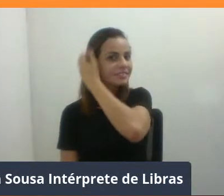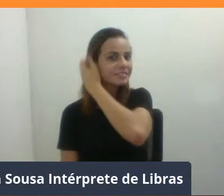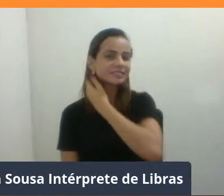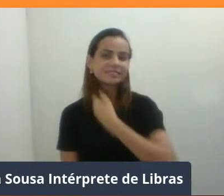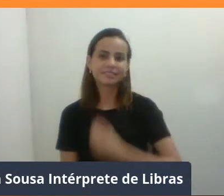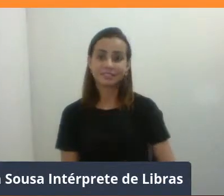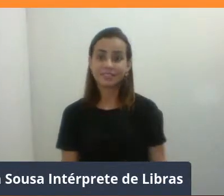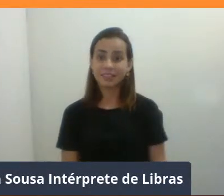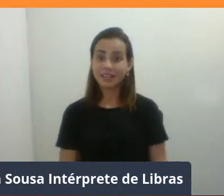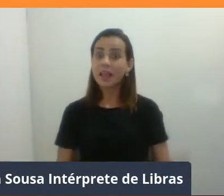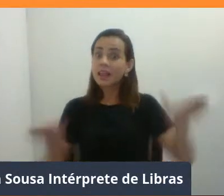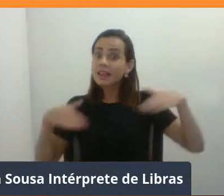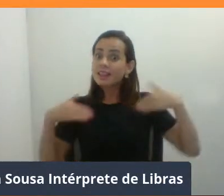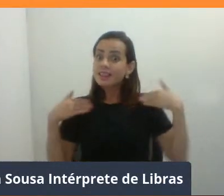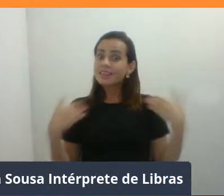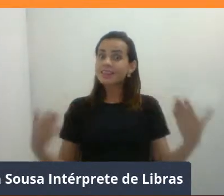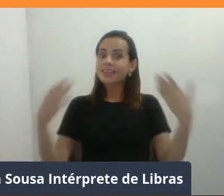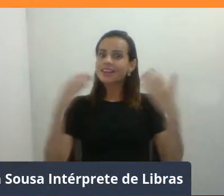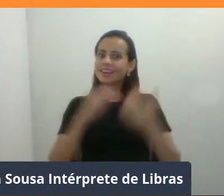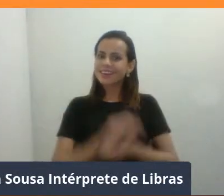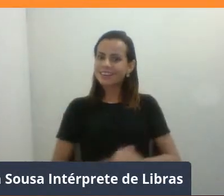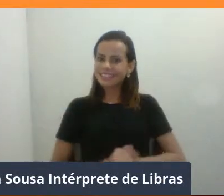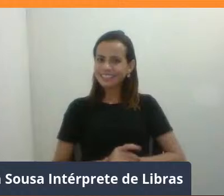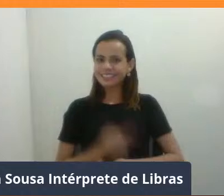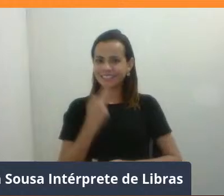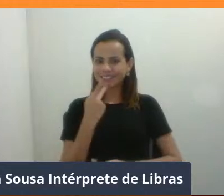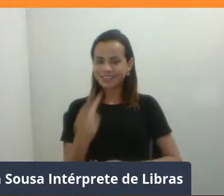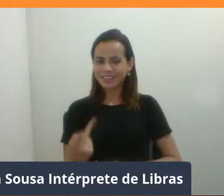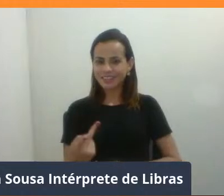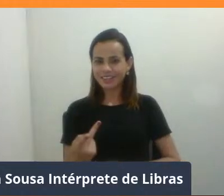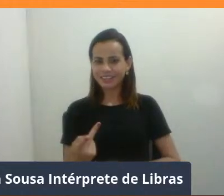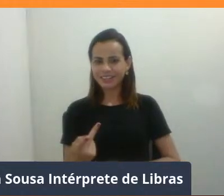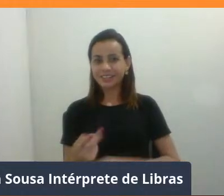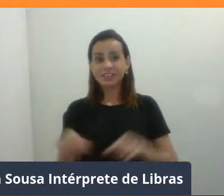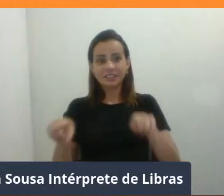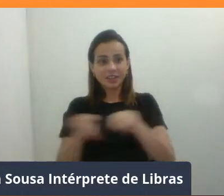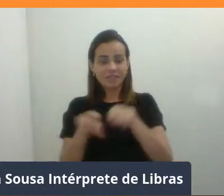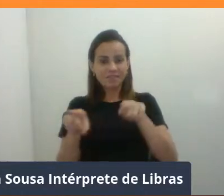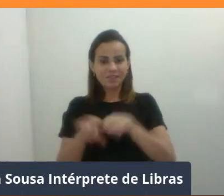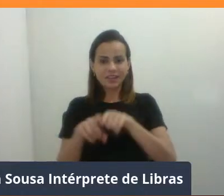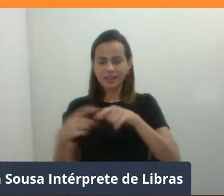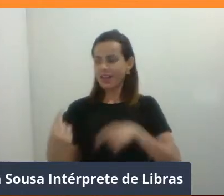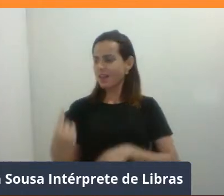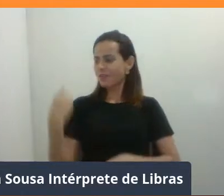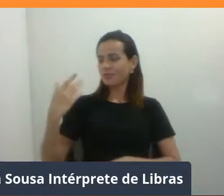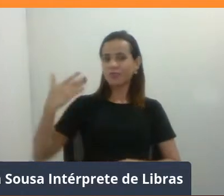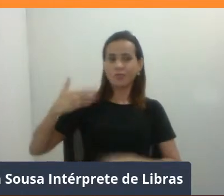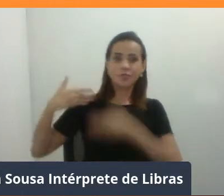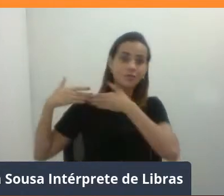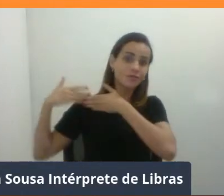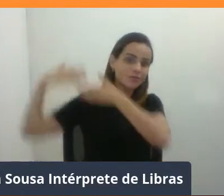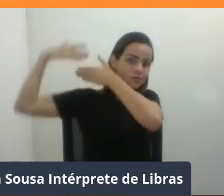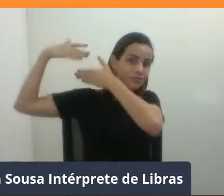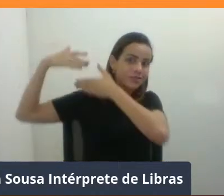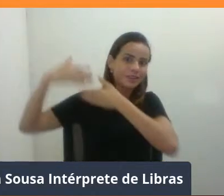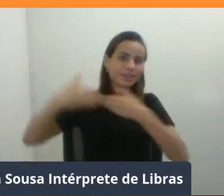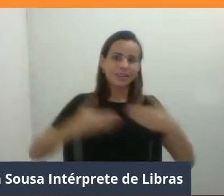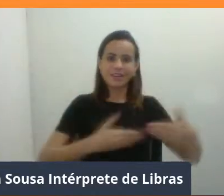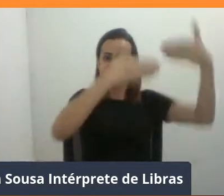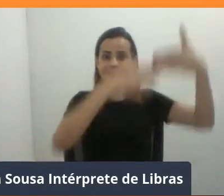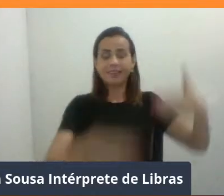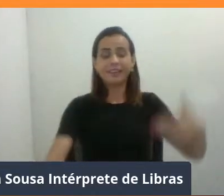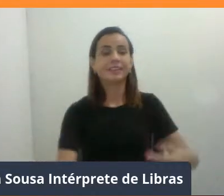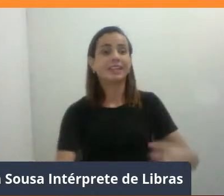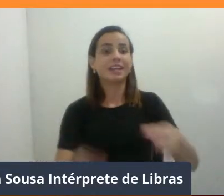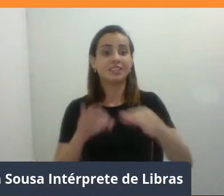Então, gente, queria dizer que eu estou compartilhando o cenário aqui com meu amigo Marcelo, mas nós estamos a 10 metros de